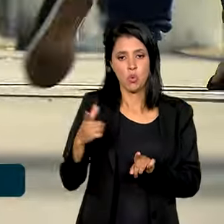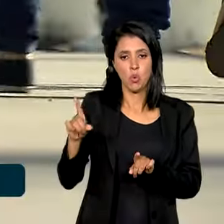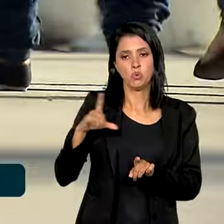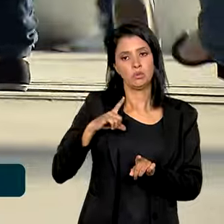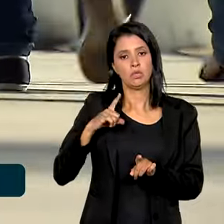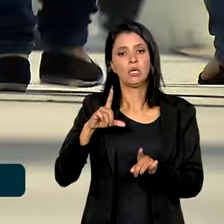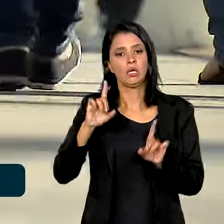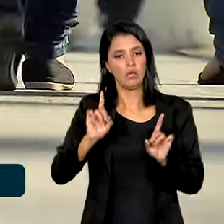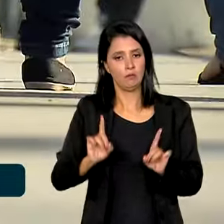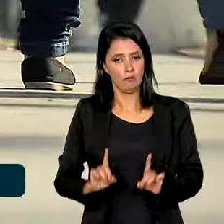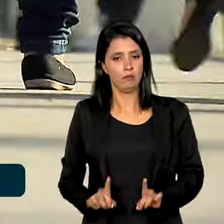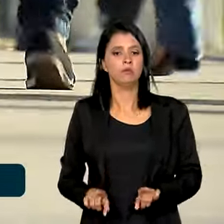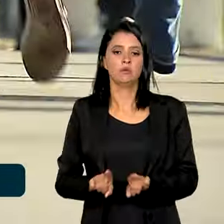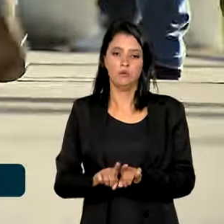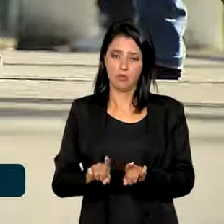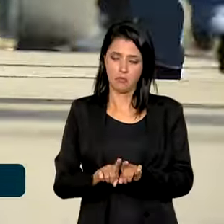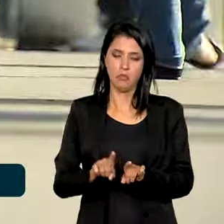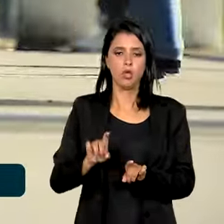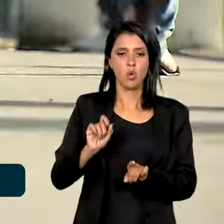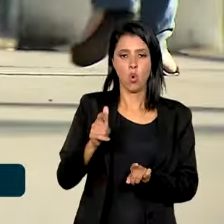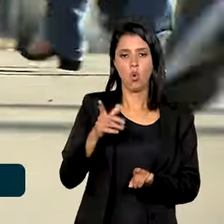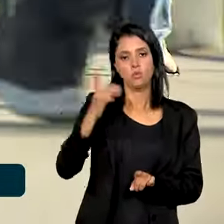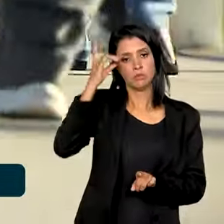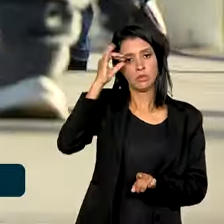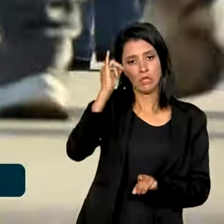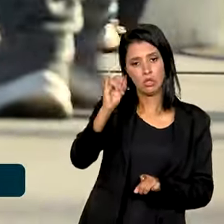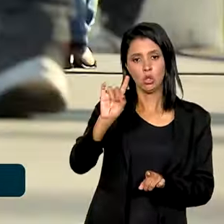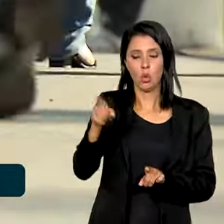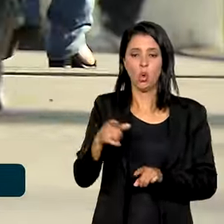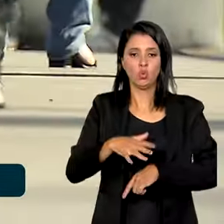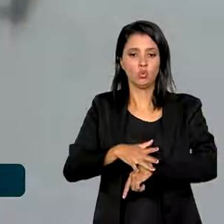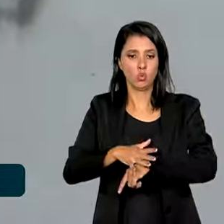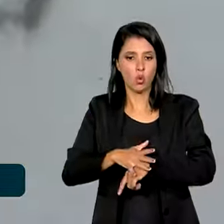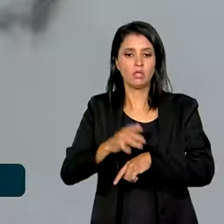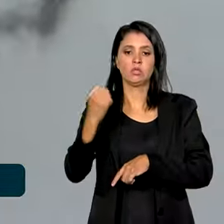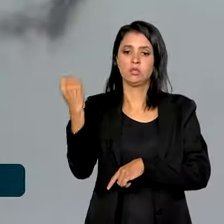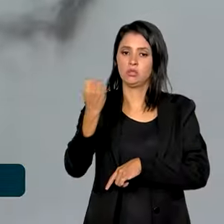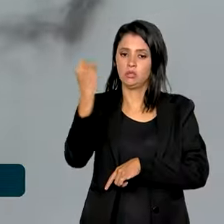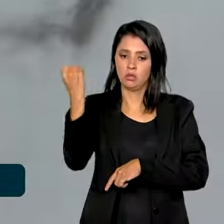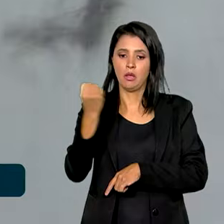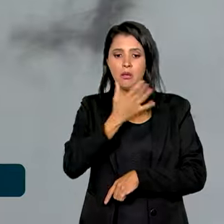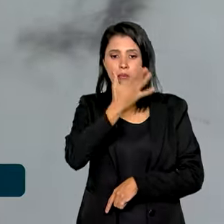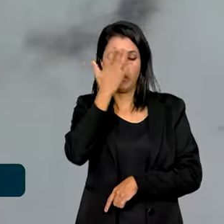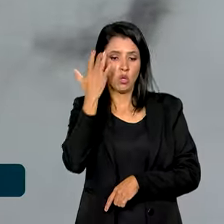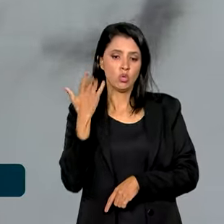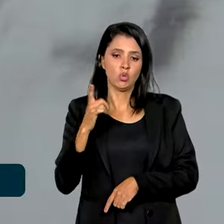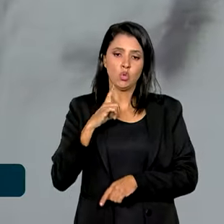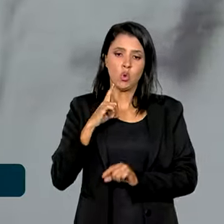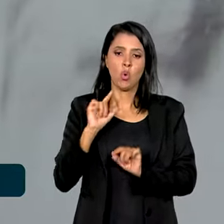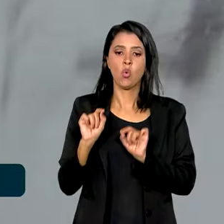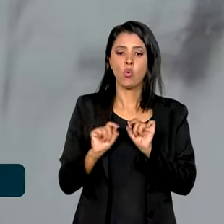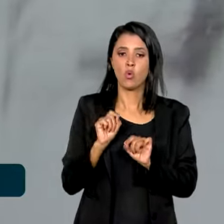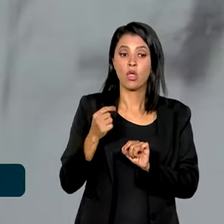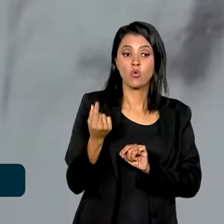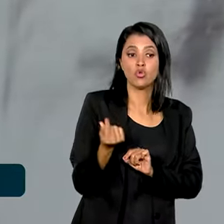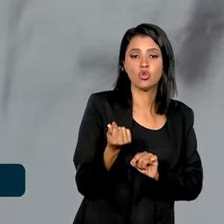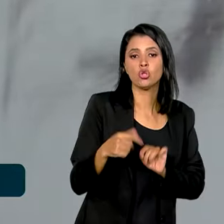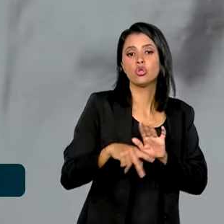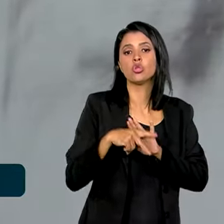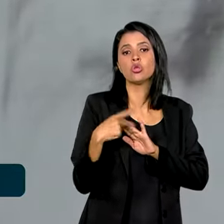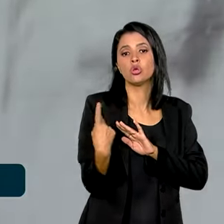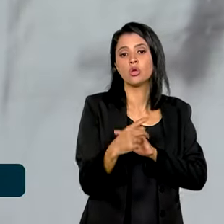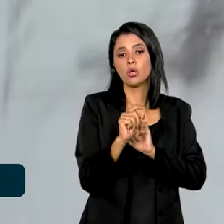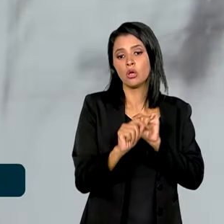alguma deficiência física ou mental ou moléstia grave. E pessoas cuja maior fonte de renda